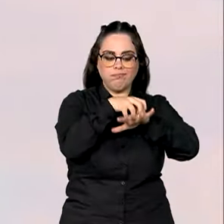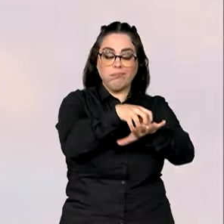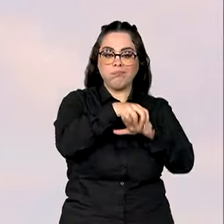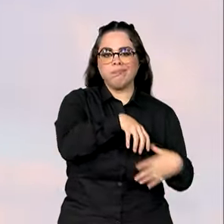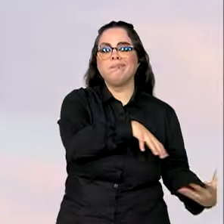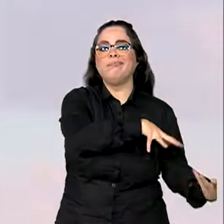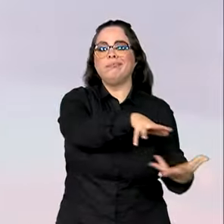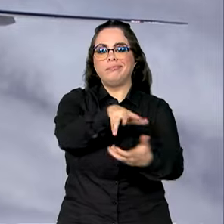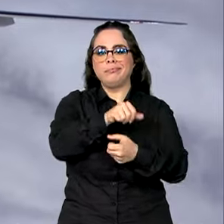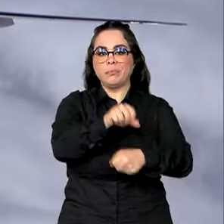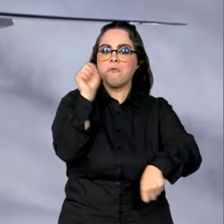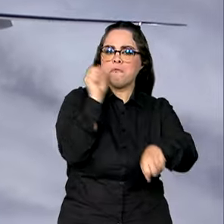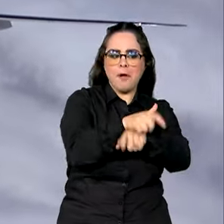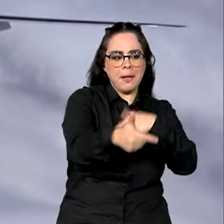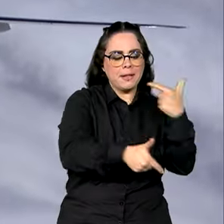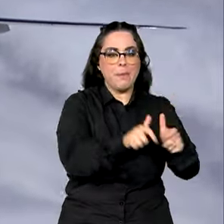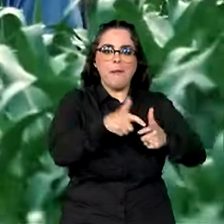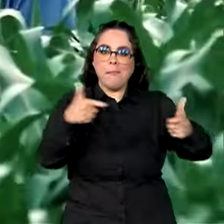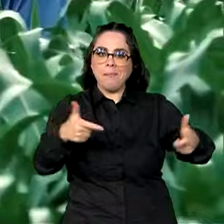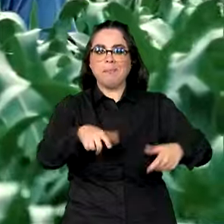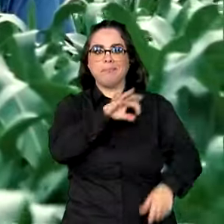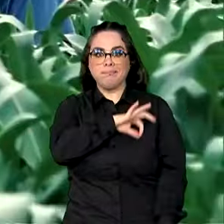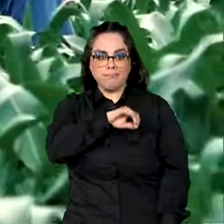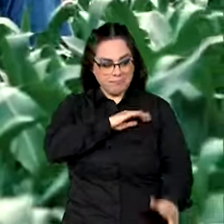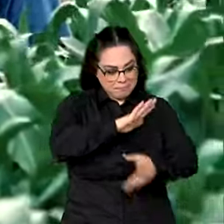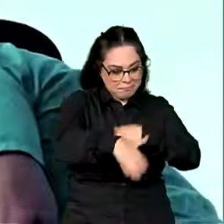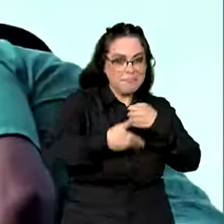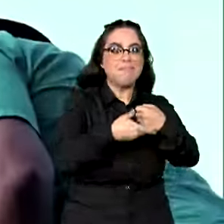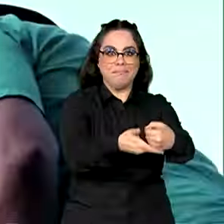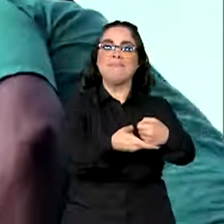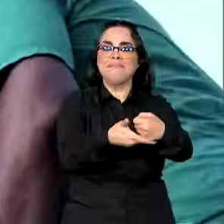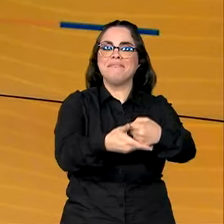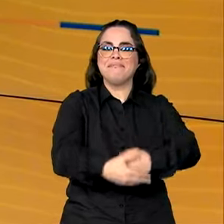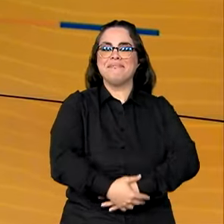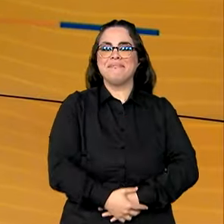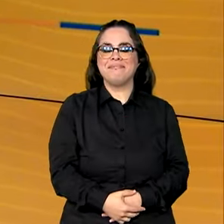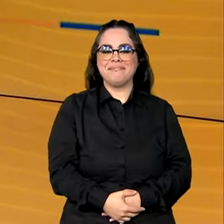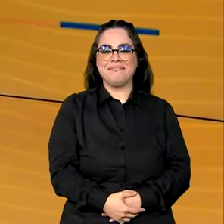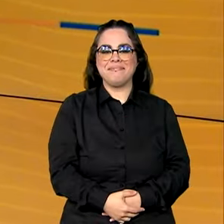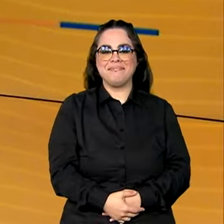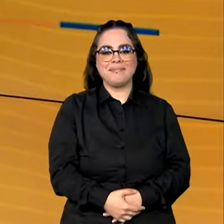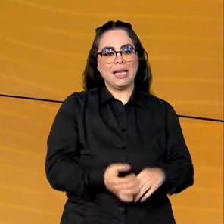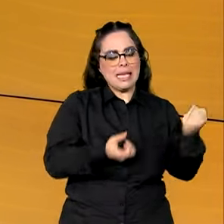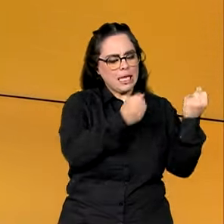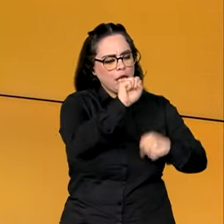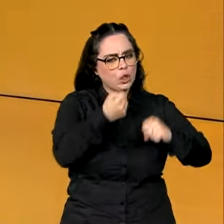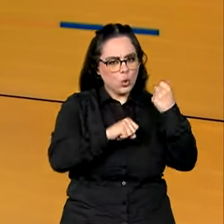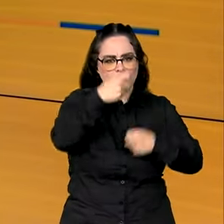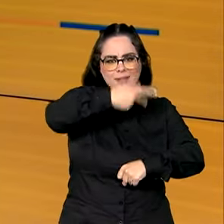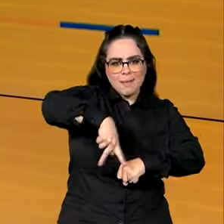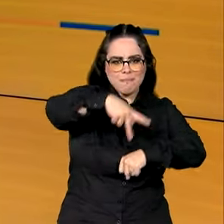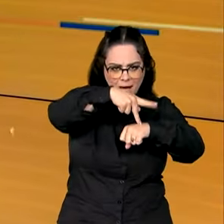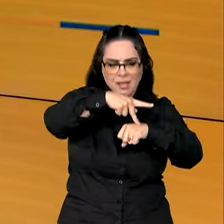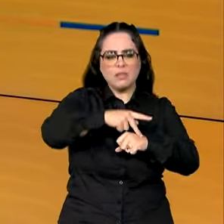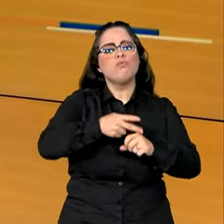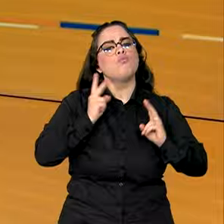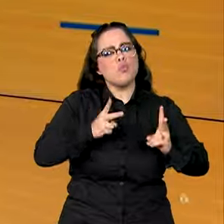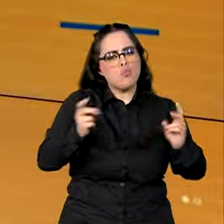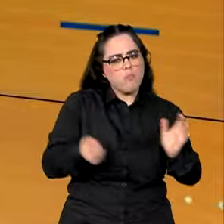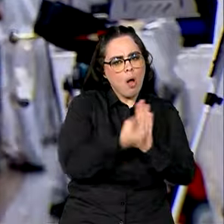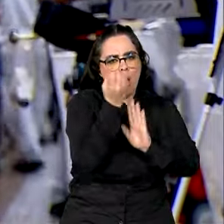planeta, é mais emprego, renda e desenvolvimento sustentável. Indústria nacional segue aquecida,